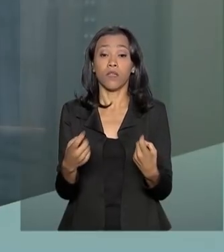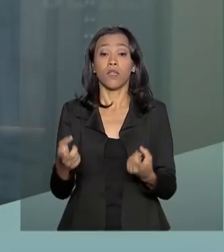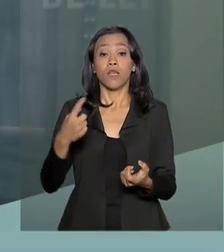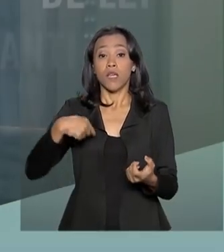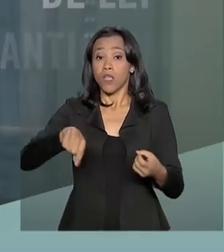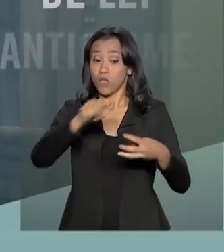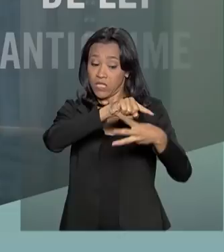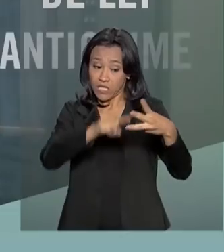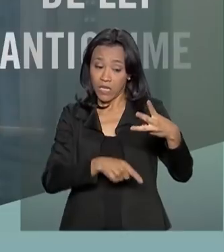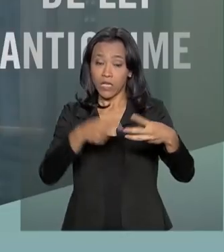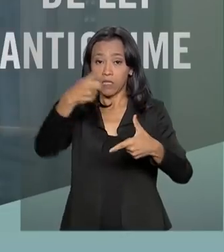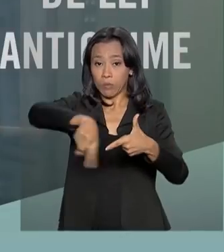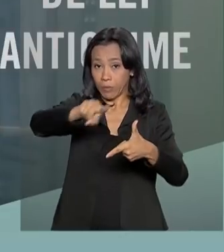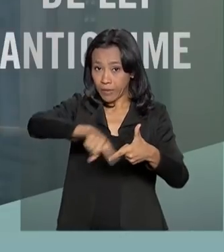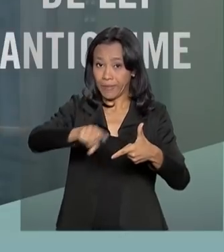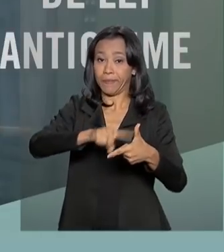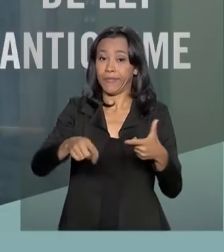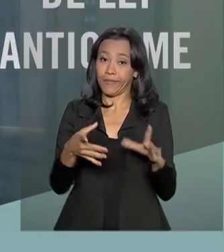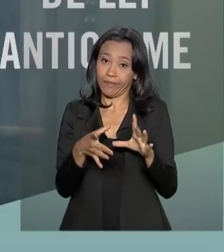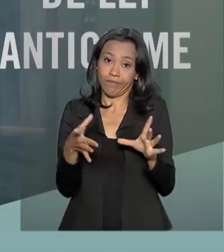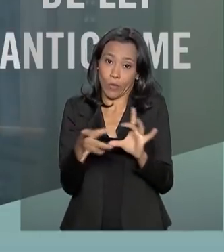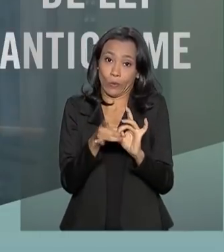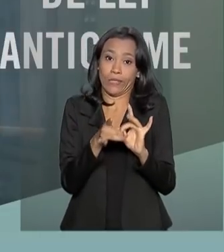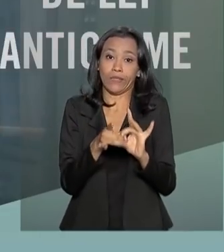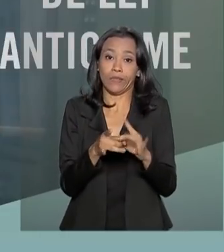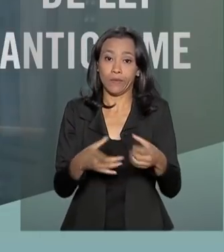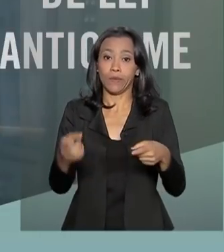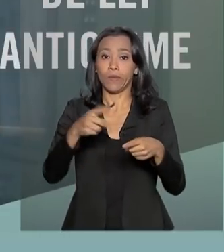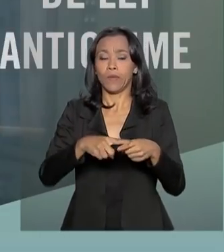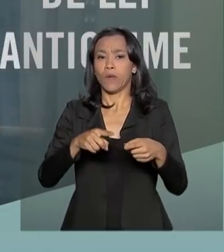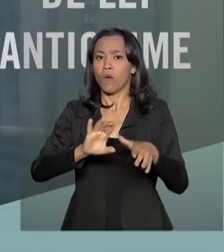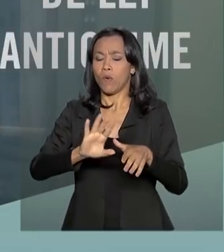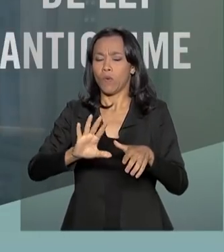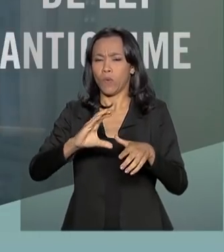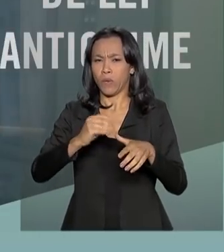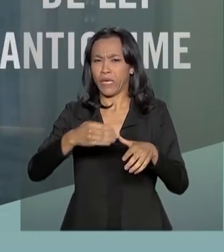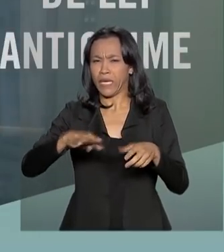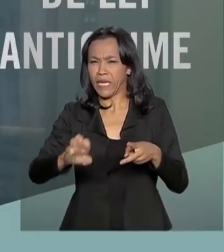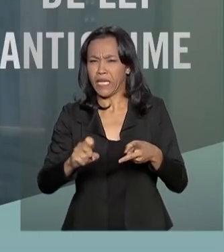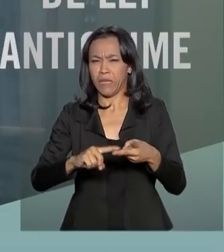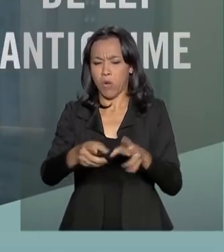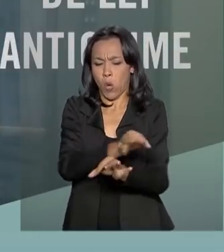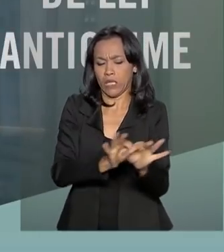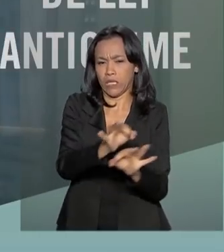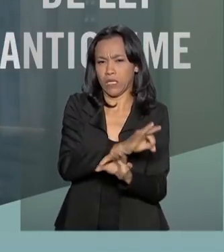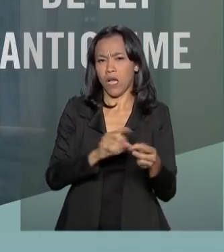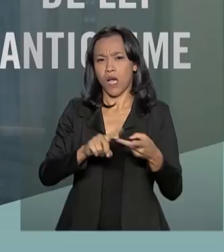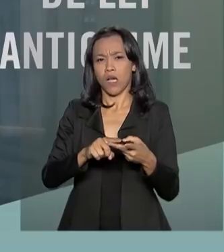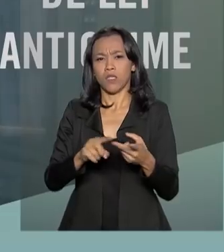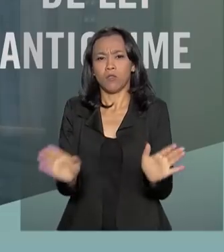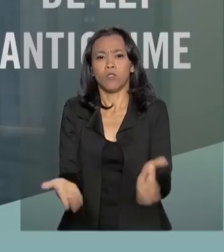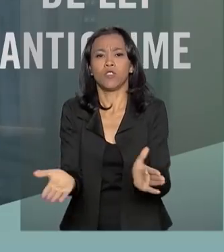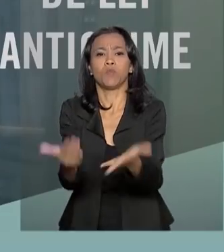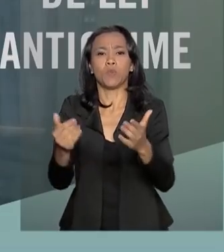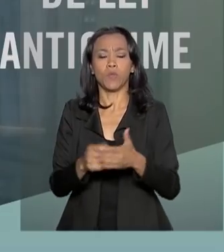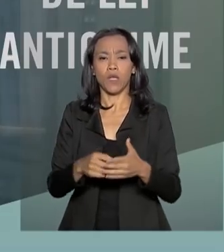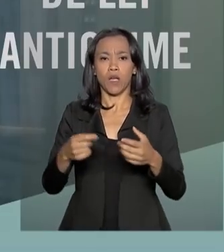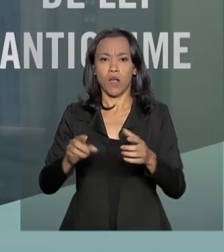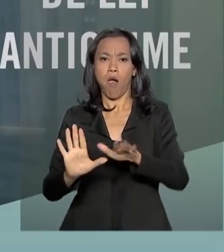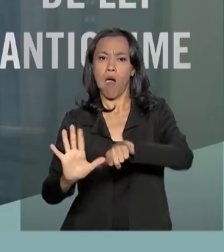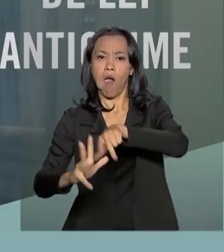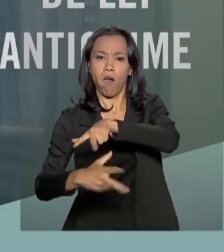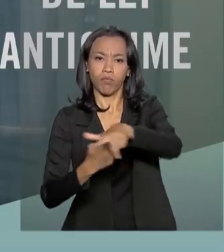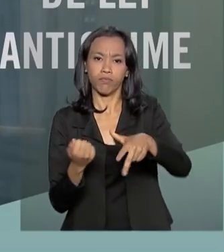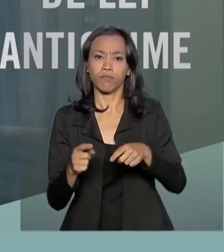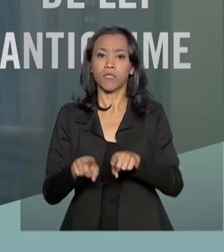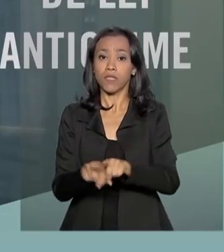três problemas caminham juntos. O crime organizado alimenta a corrupção, alimenta o crime violento. Boa parte